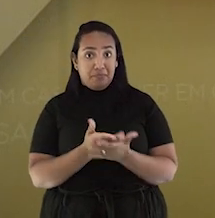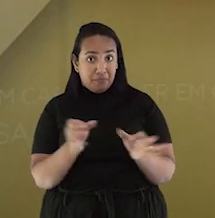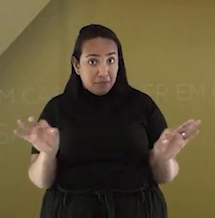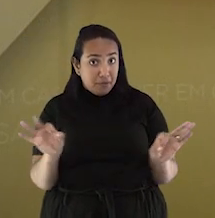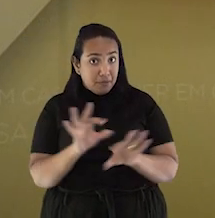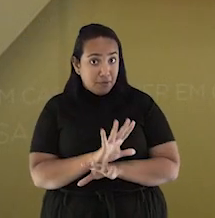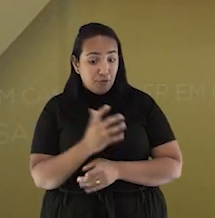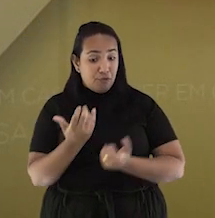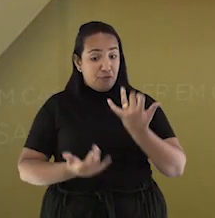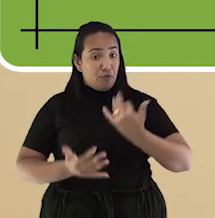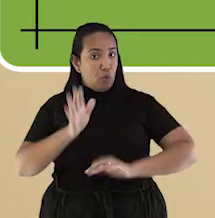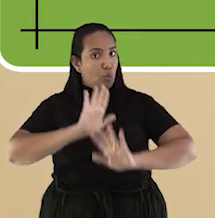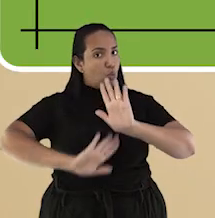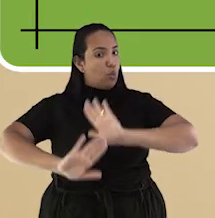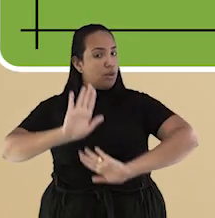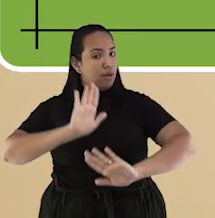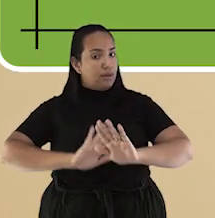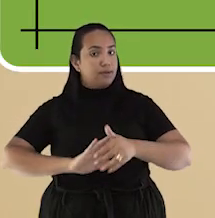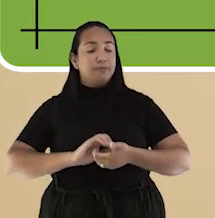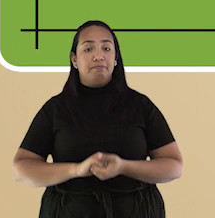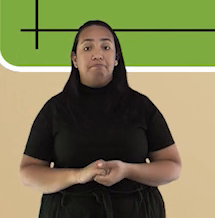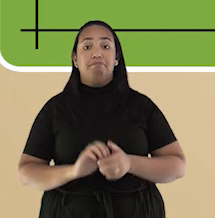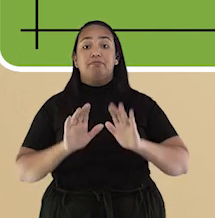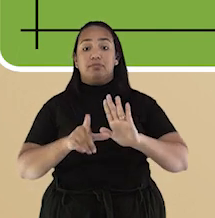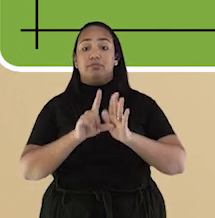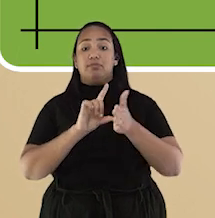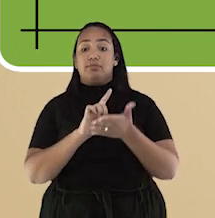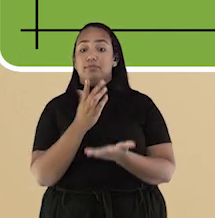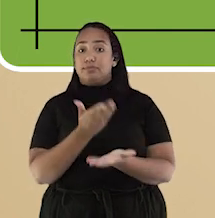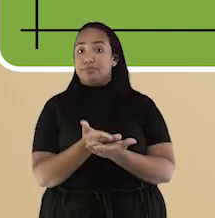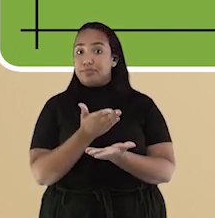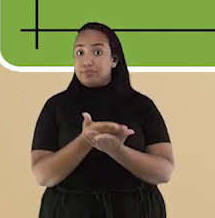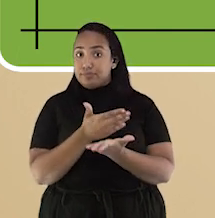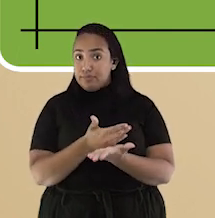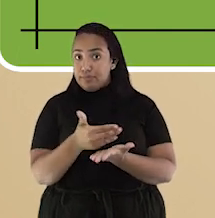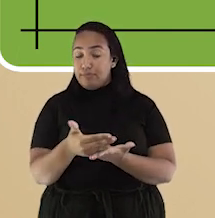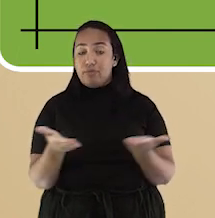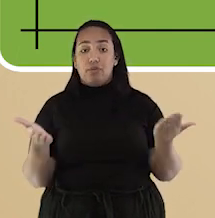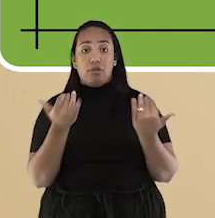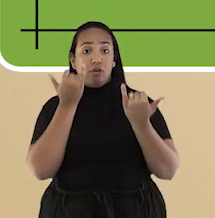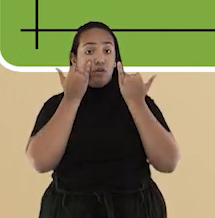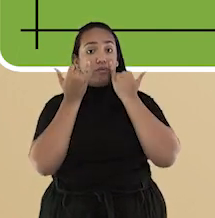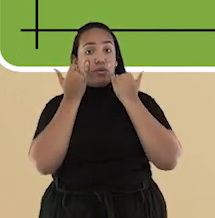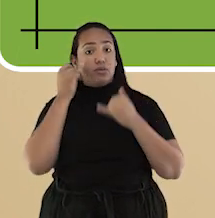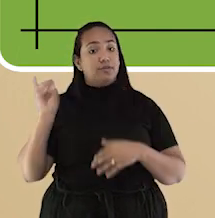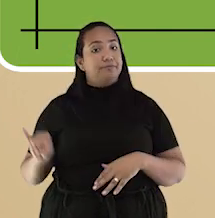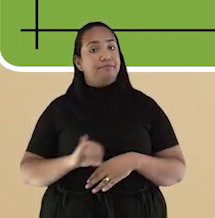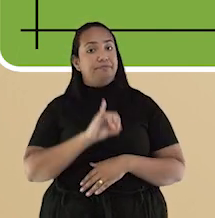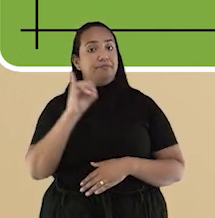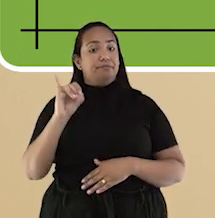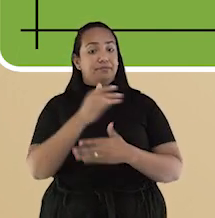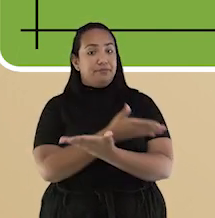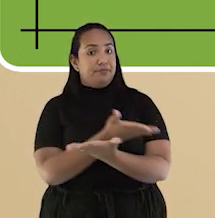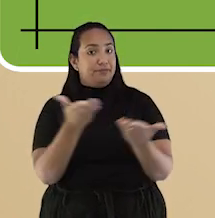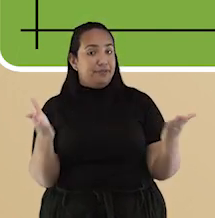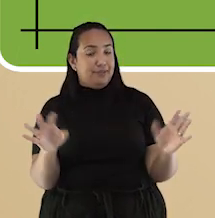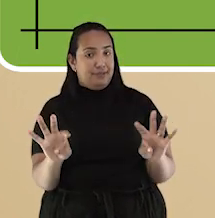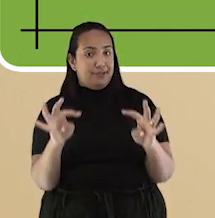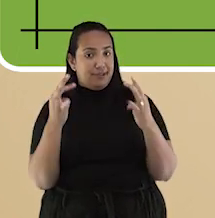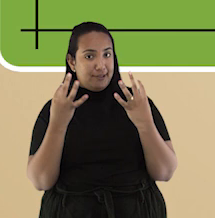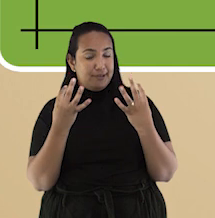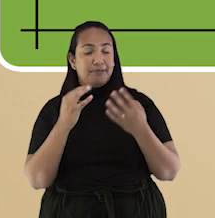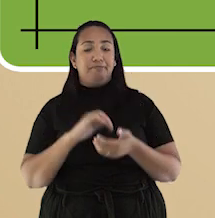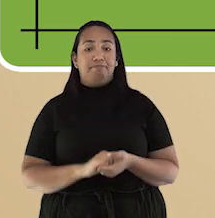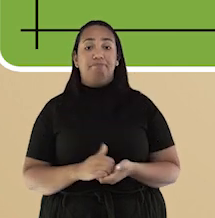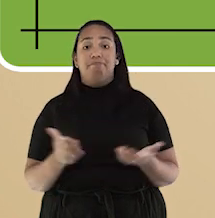Cuidado com o fogo? Antes de começar a aula, algumas informações importantes para quem estiver nos acompanhando.